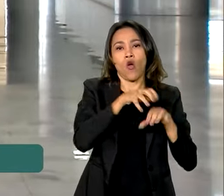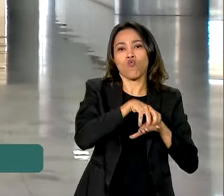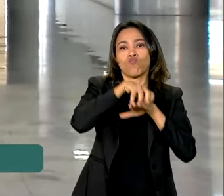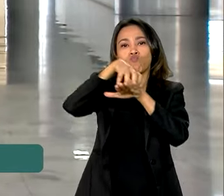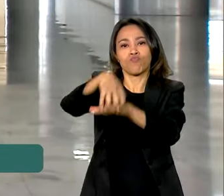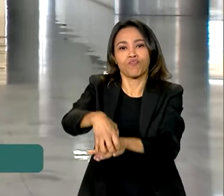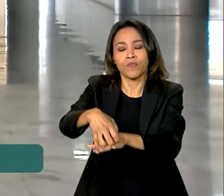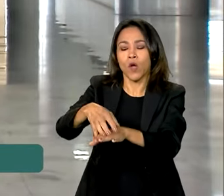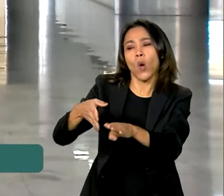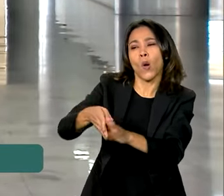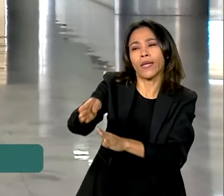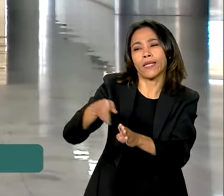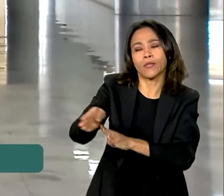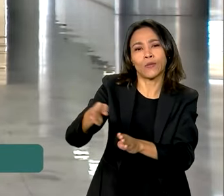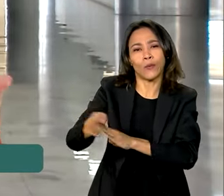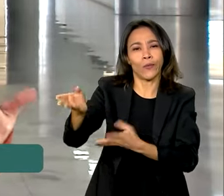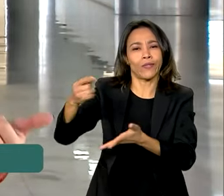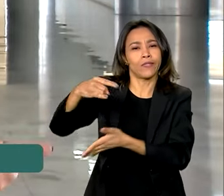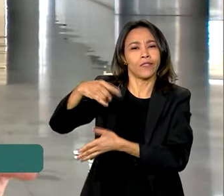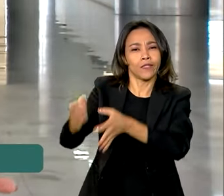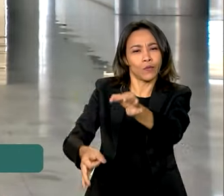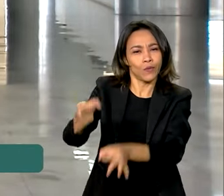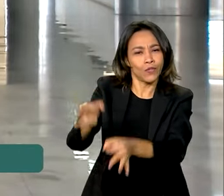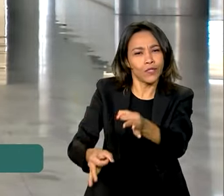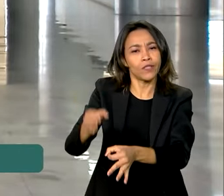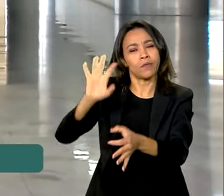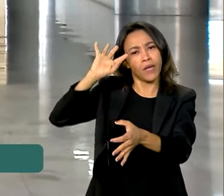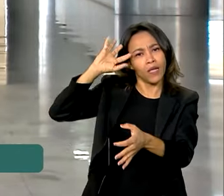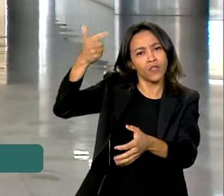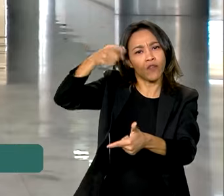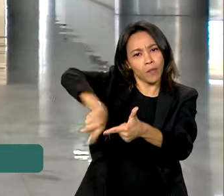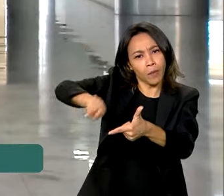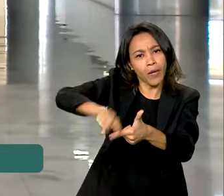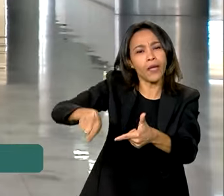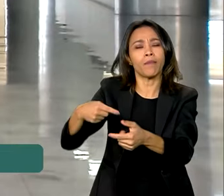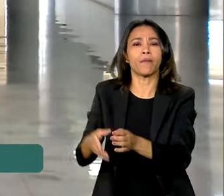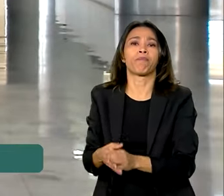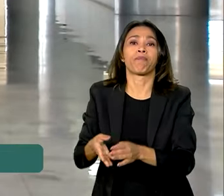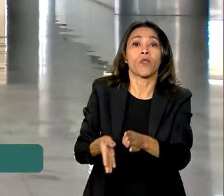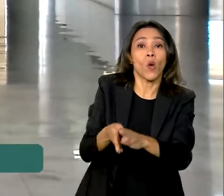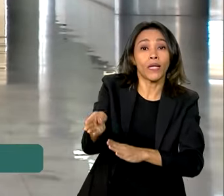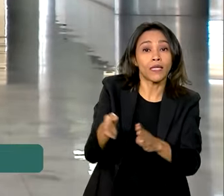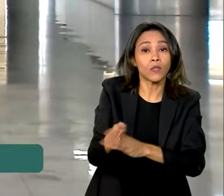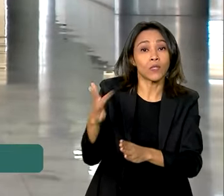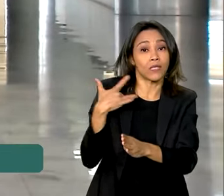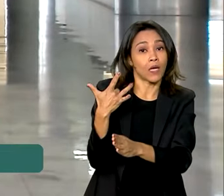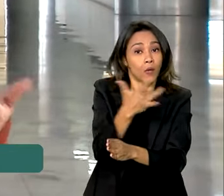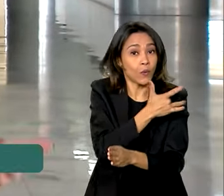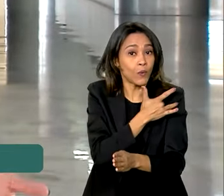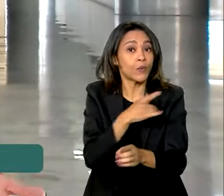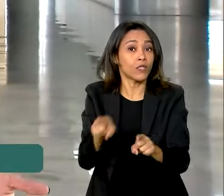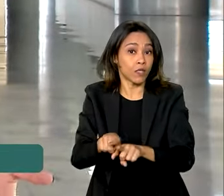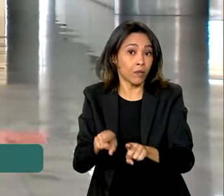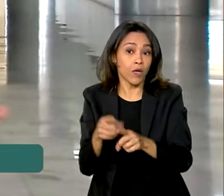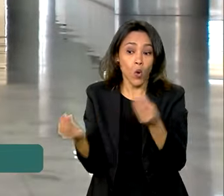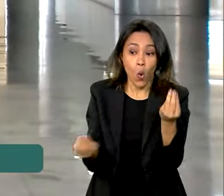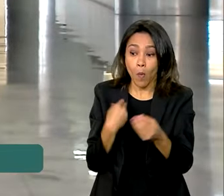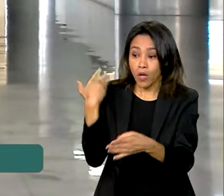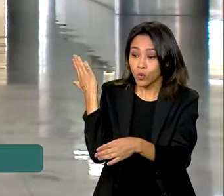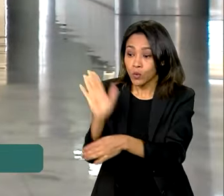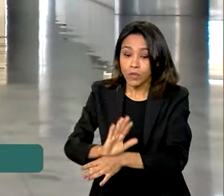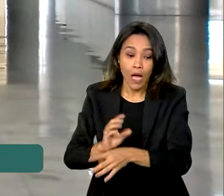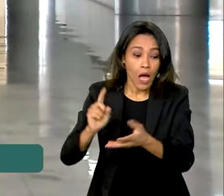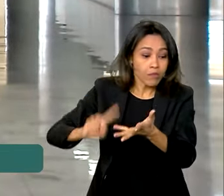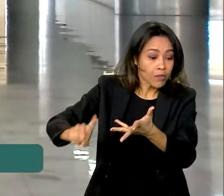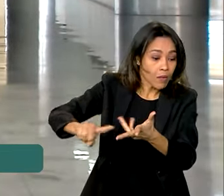jurídico para conseguir documentos e resolver problemas na justiça, assistência de saúde, como primeiros socorros, check